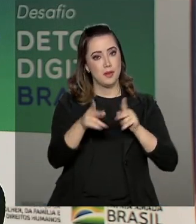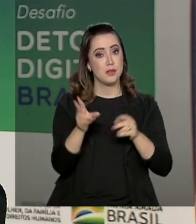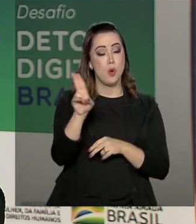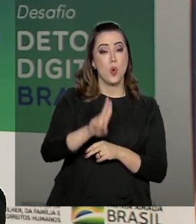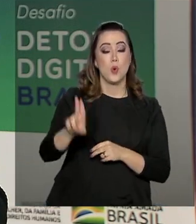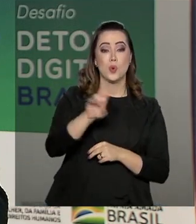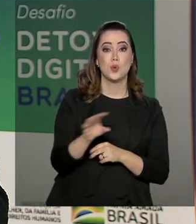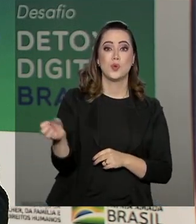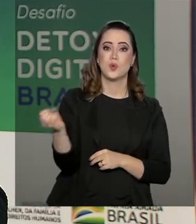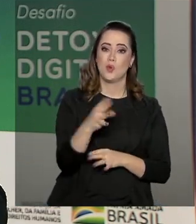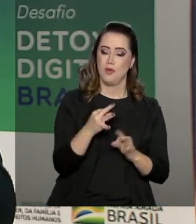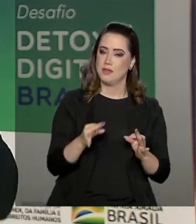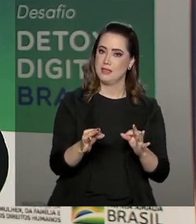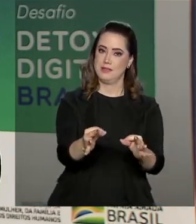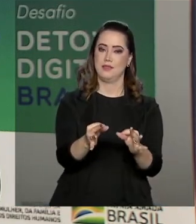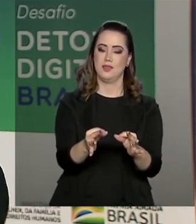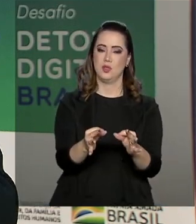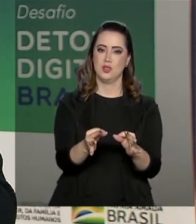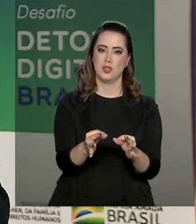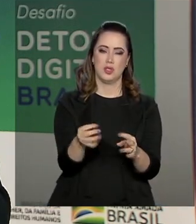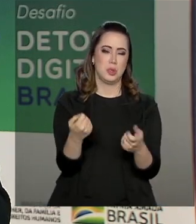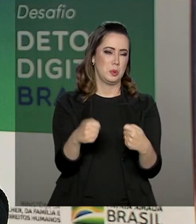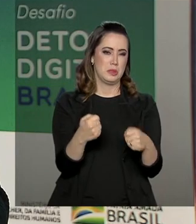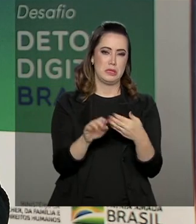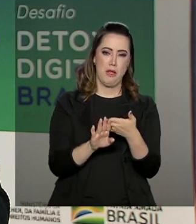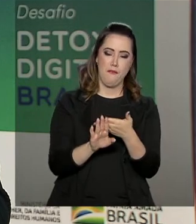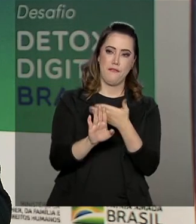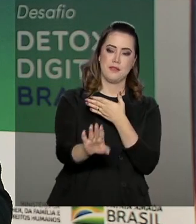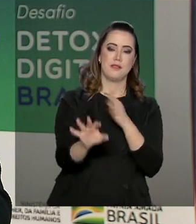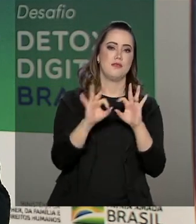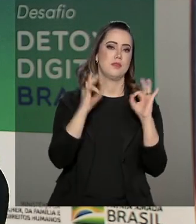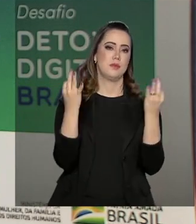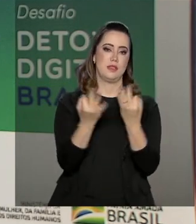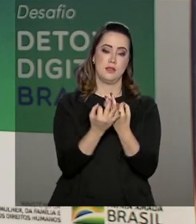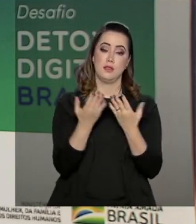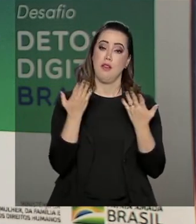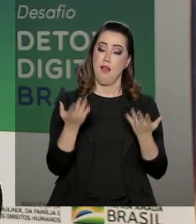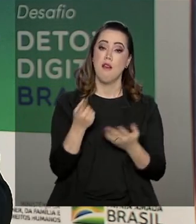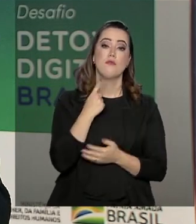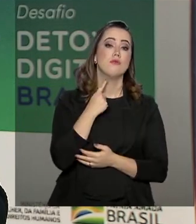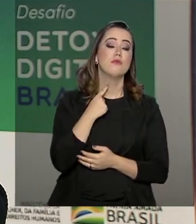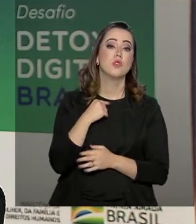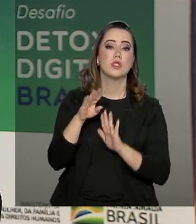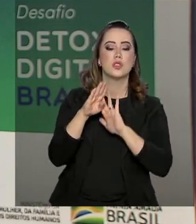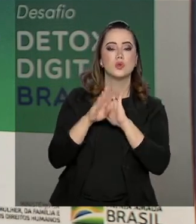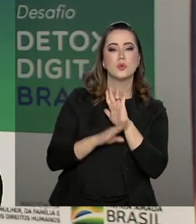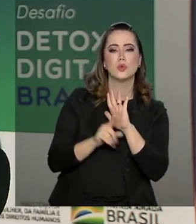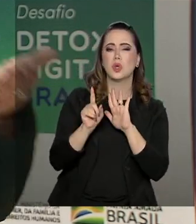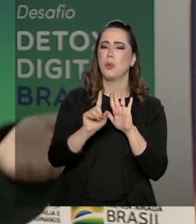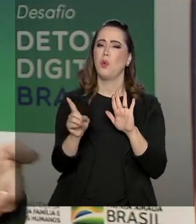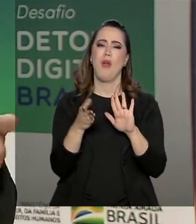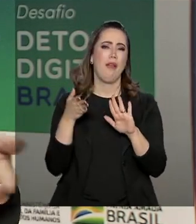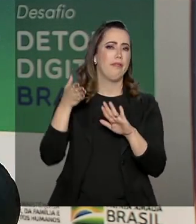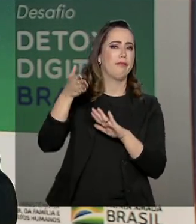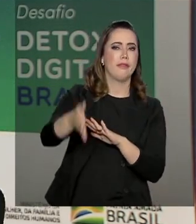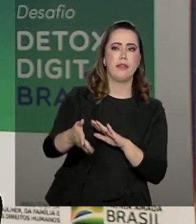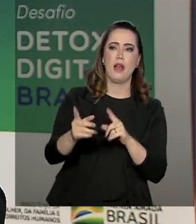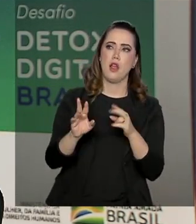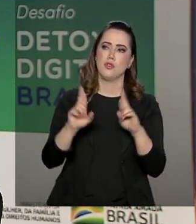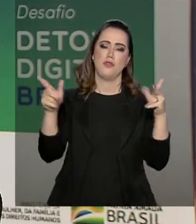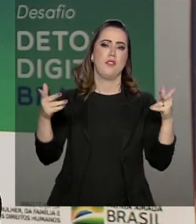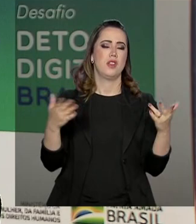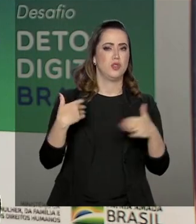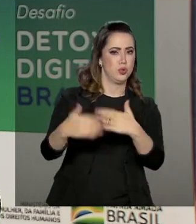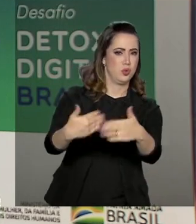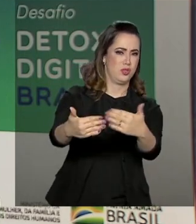o uso de novas tecnologias sem provocar o afastamento familiar. A intenção do programa não é entrar na contramão